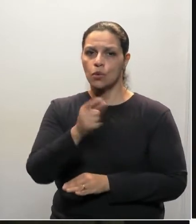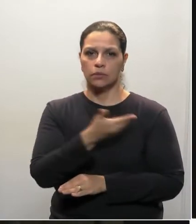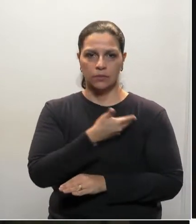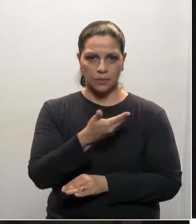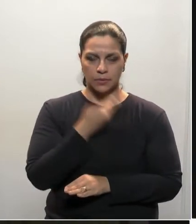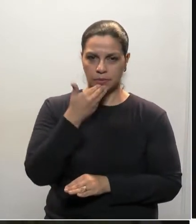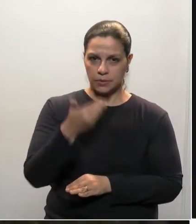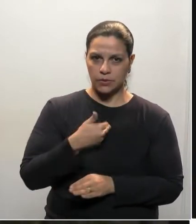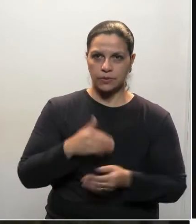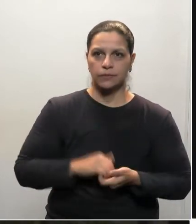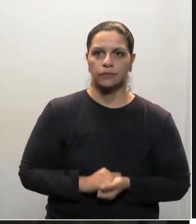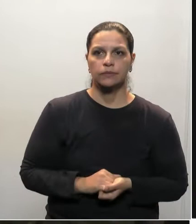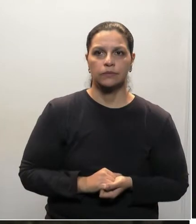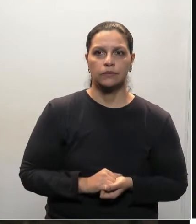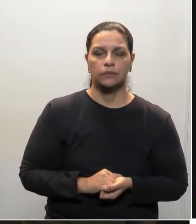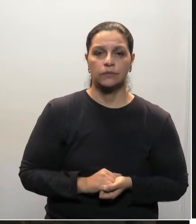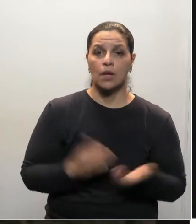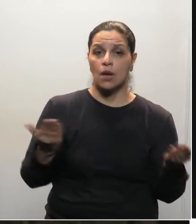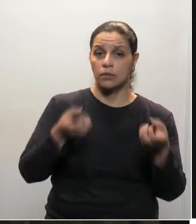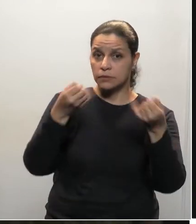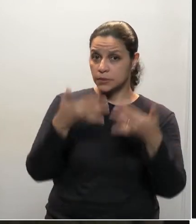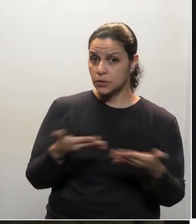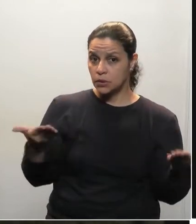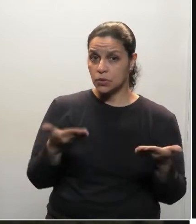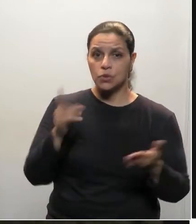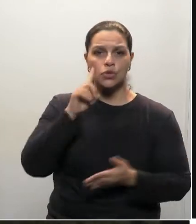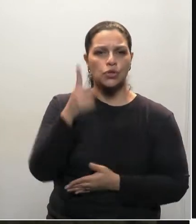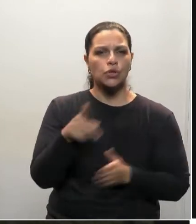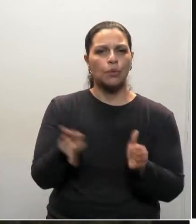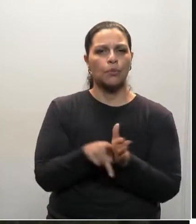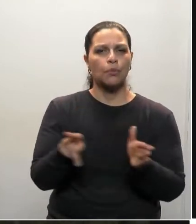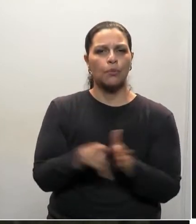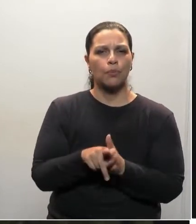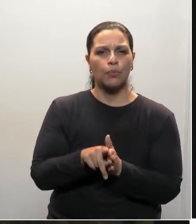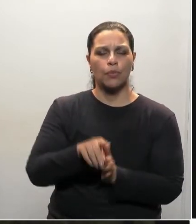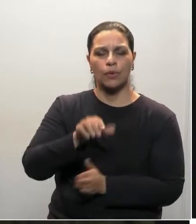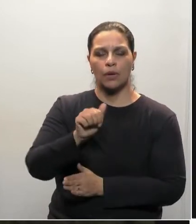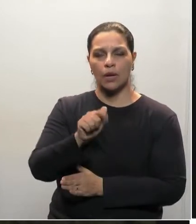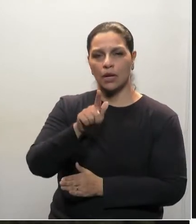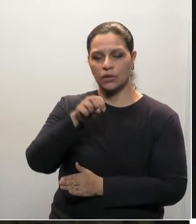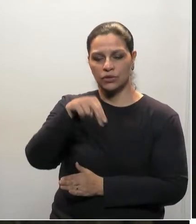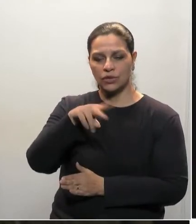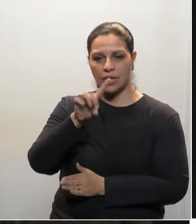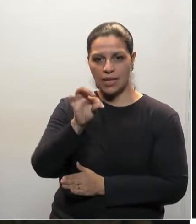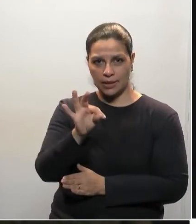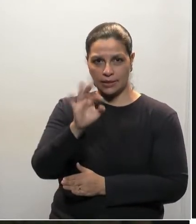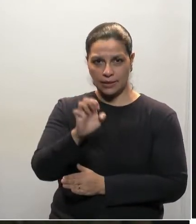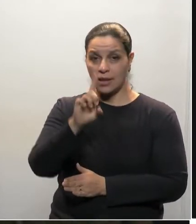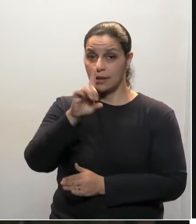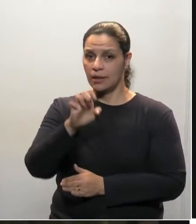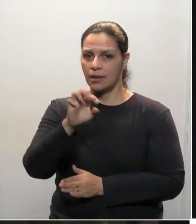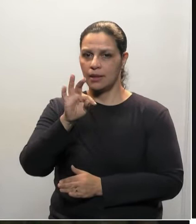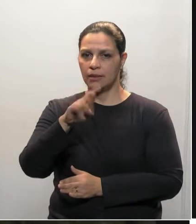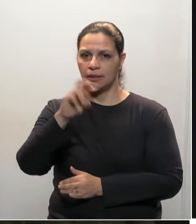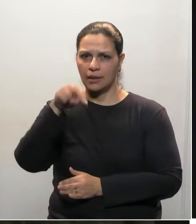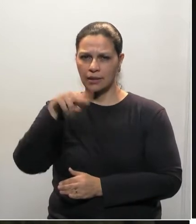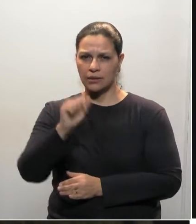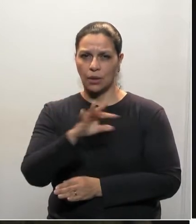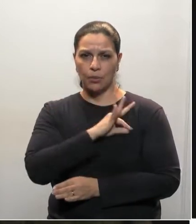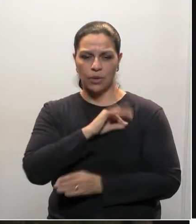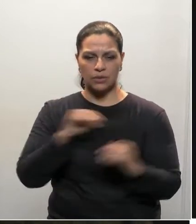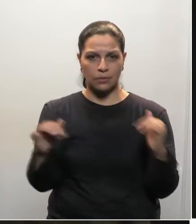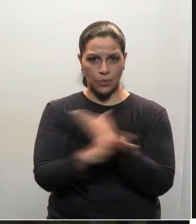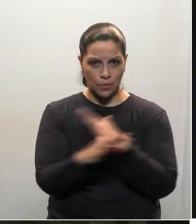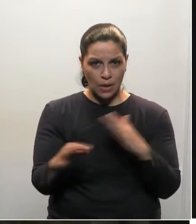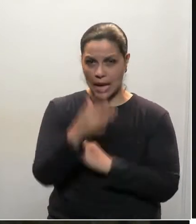colegas. Quero falar que hoje é dia do agente de trânsito e parabenizá-los, esse pessoal que vive no sol